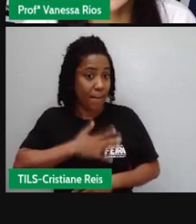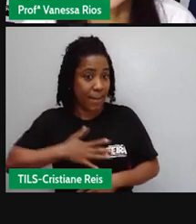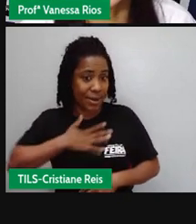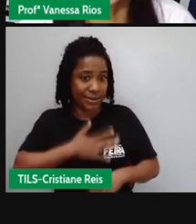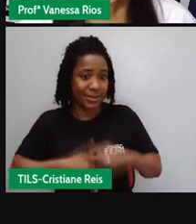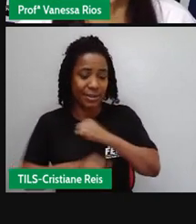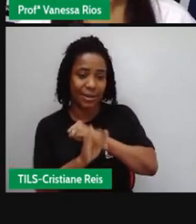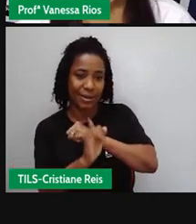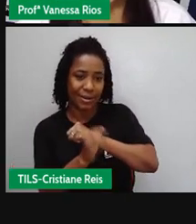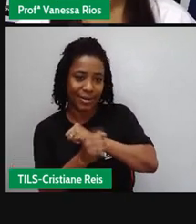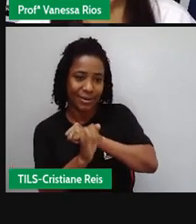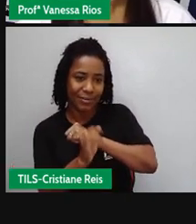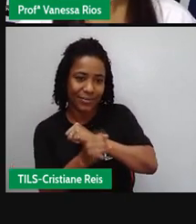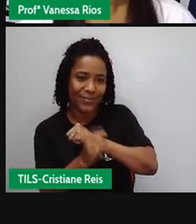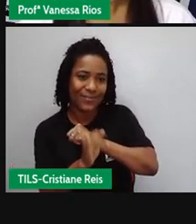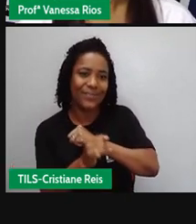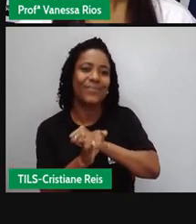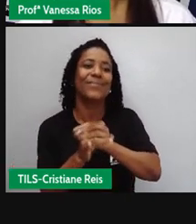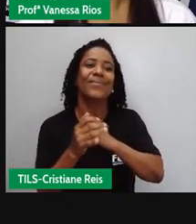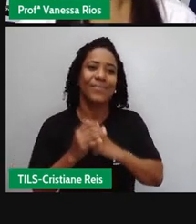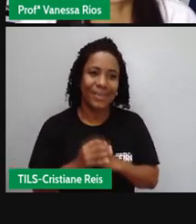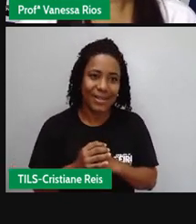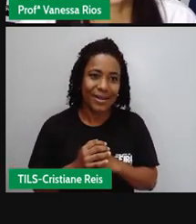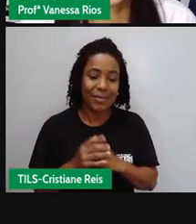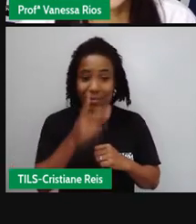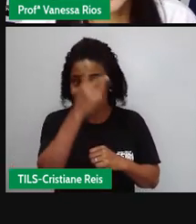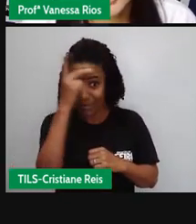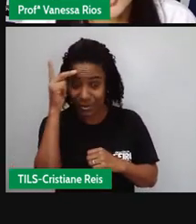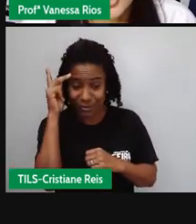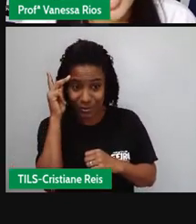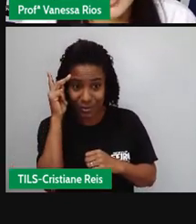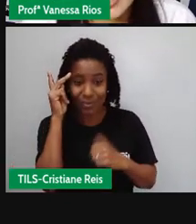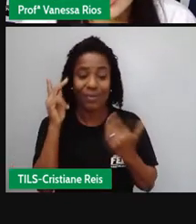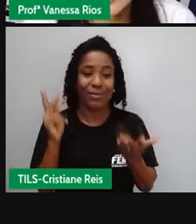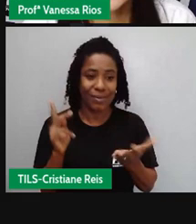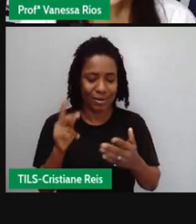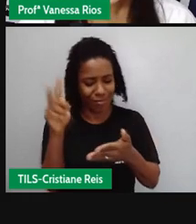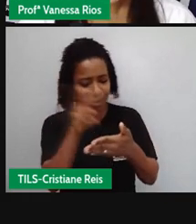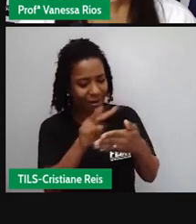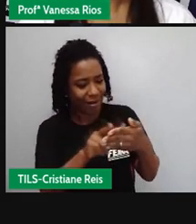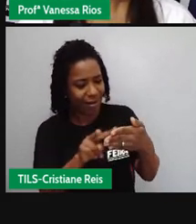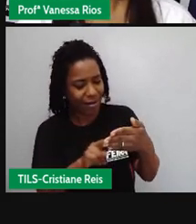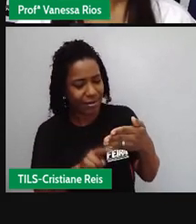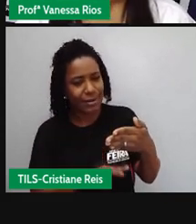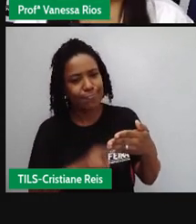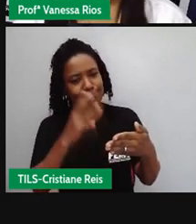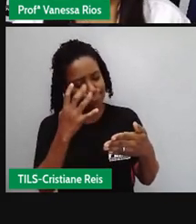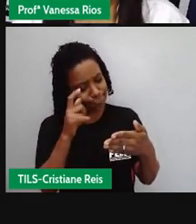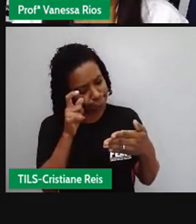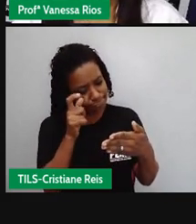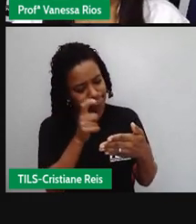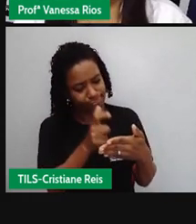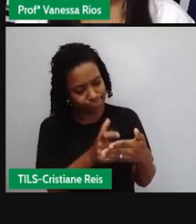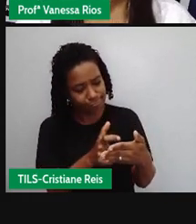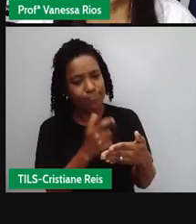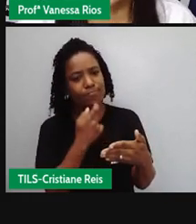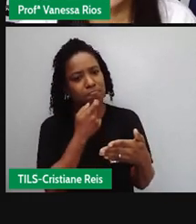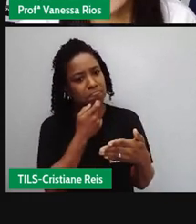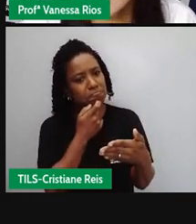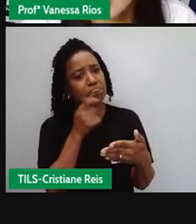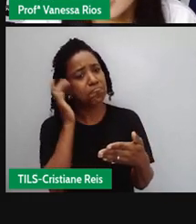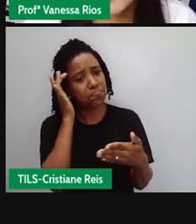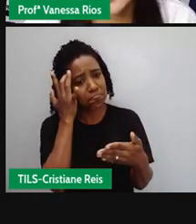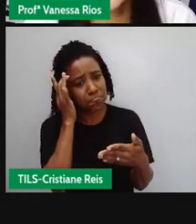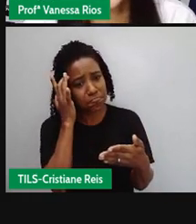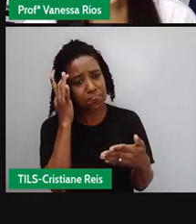intenção de ser algo ali que chame a atenção de quem está lendo e que sirva aí para criticar ou